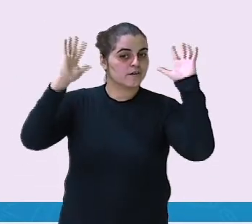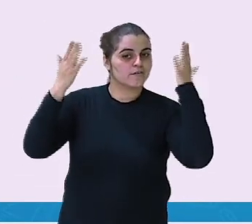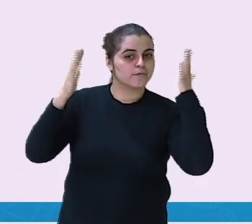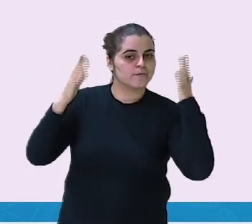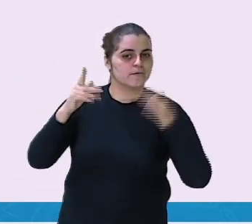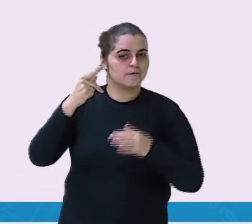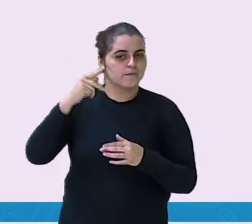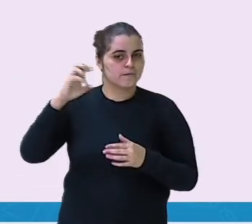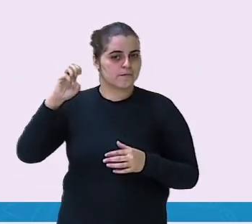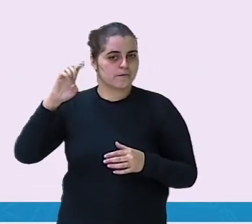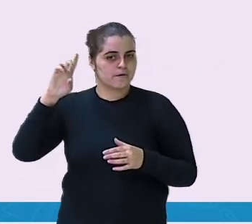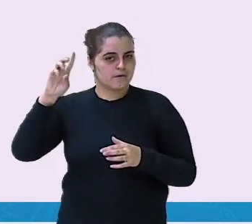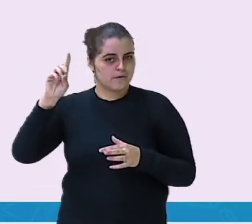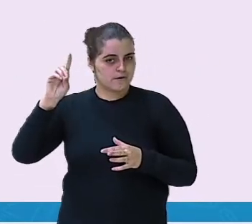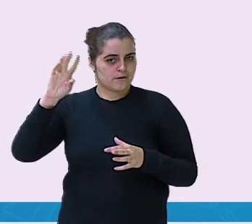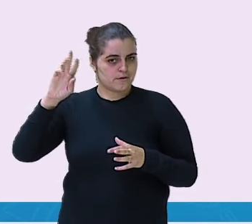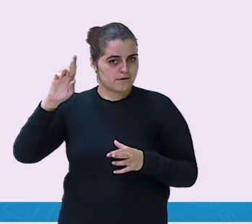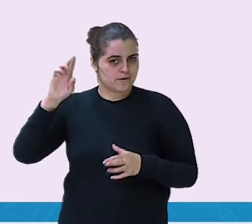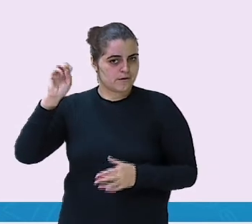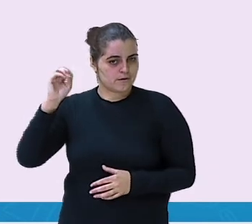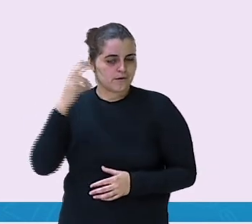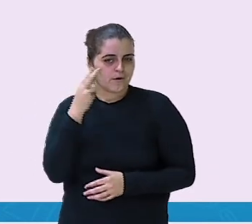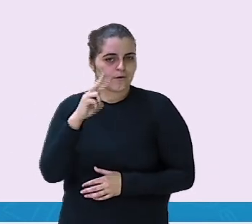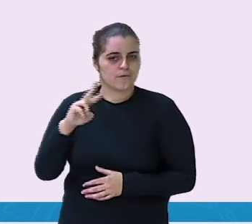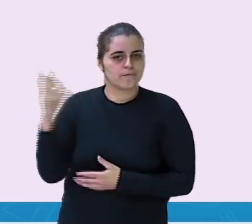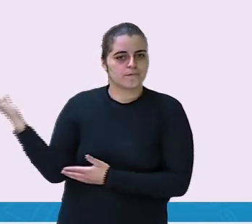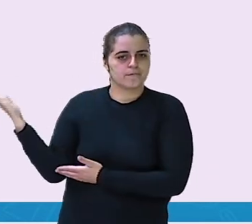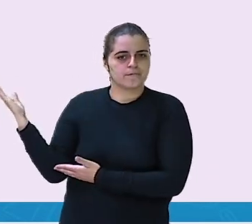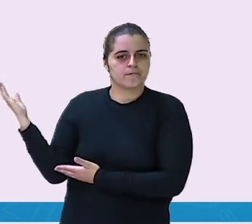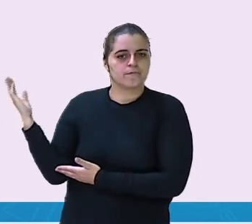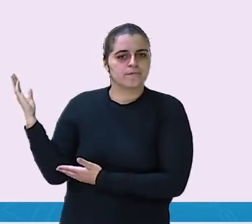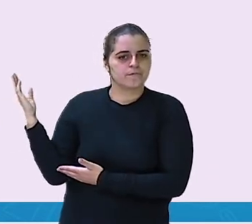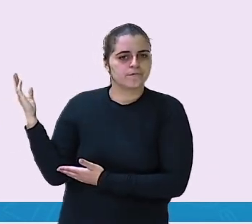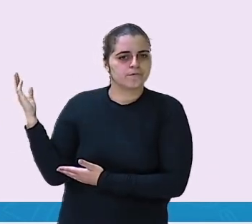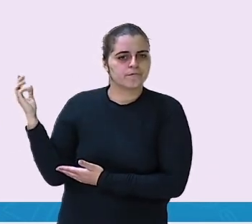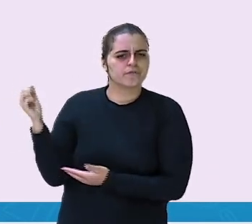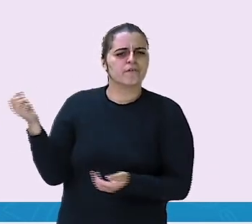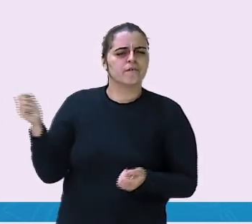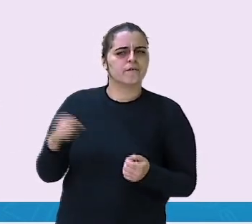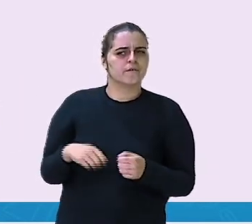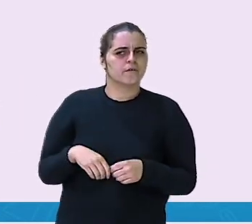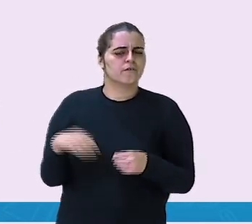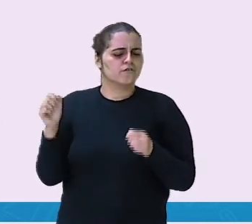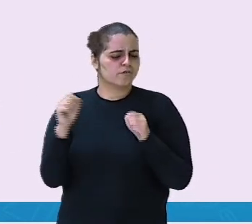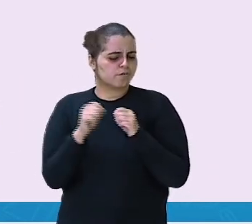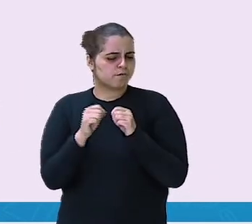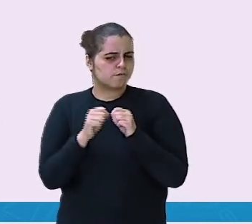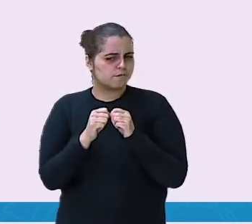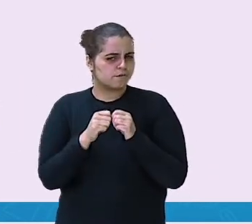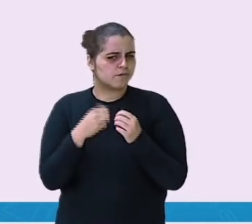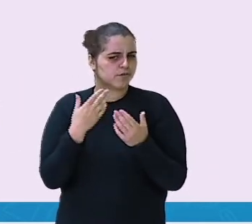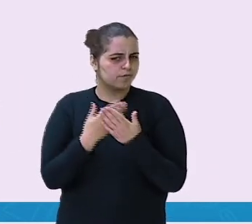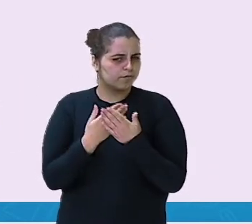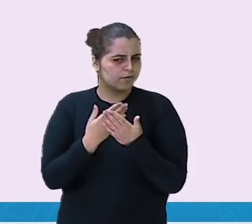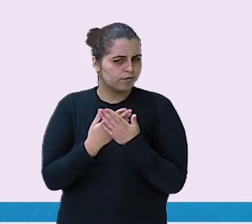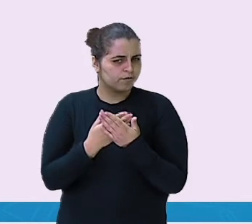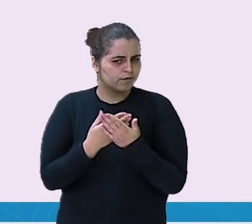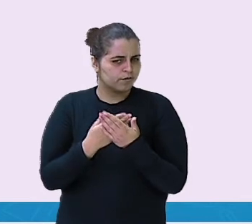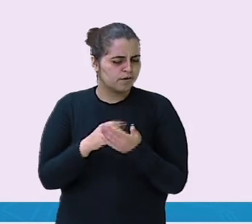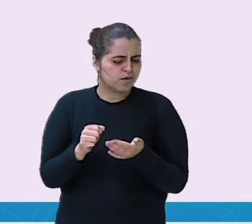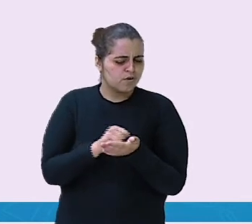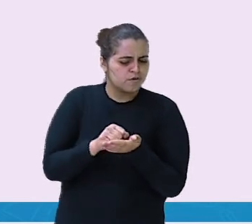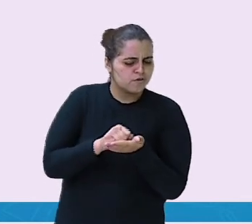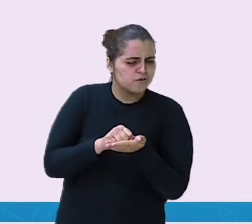ele irá ao aniversário do Pedro. Corrigimos a lição que a professora